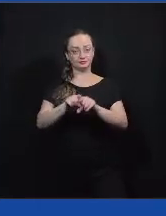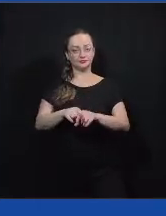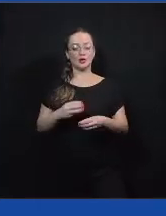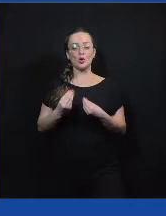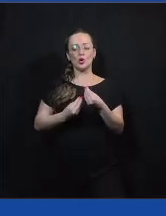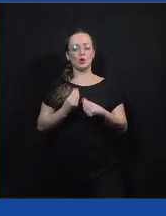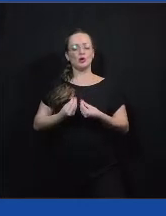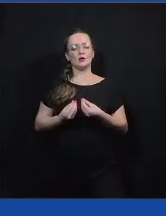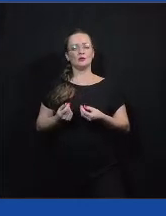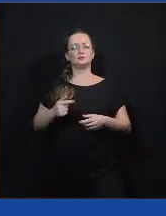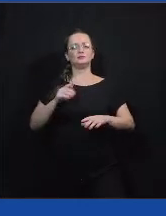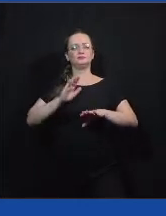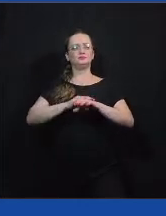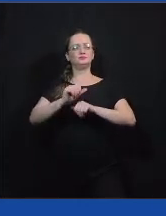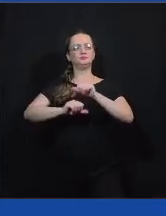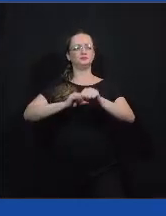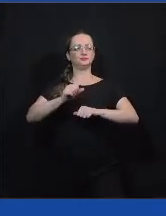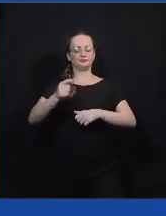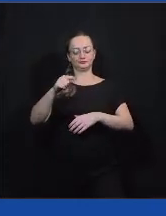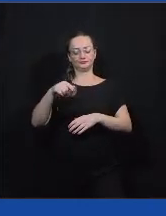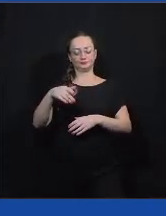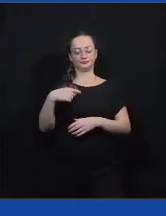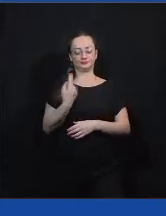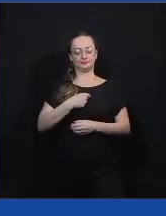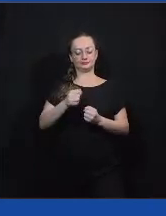É... Na... Na nossa democracia.